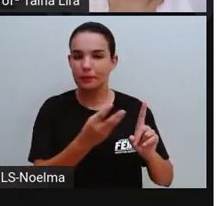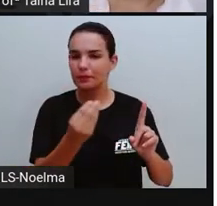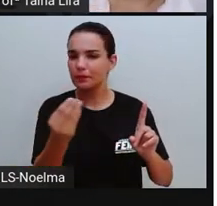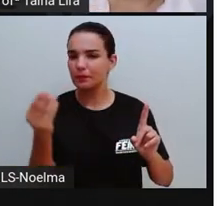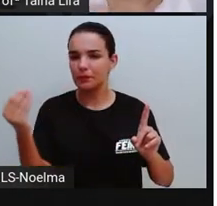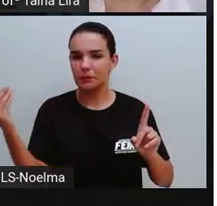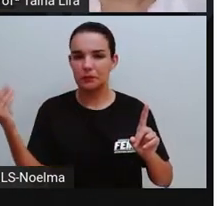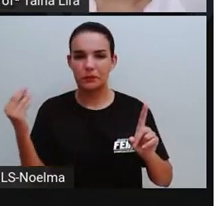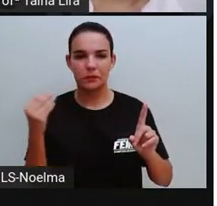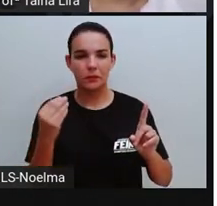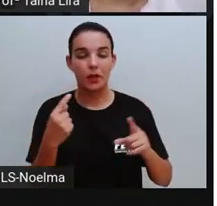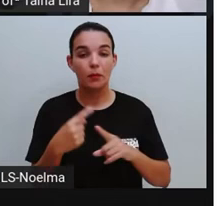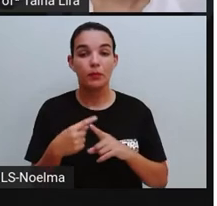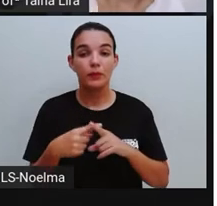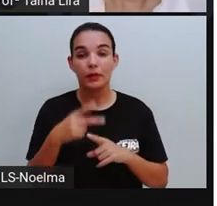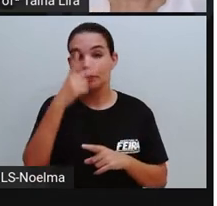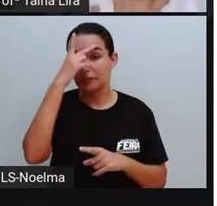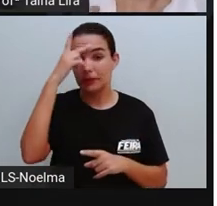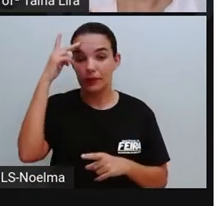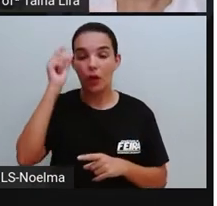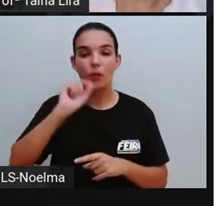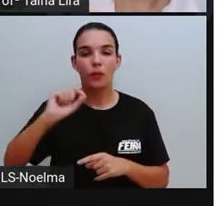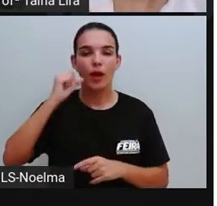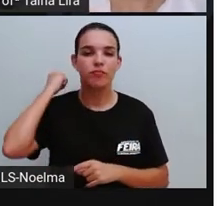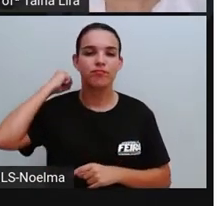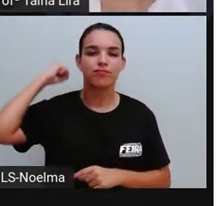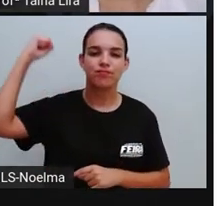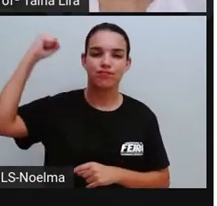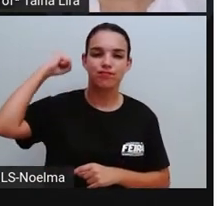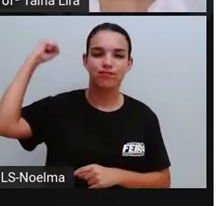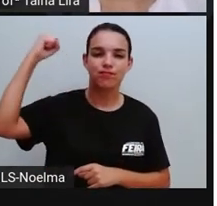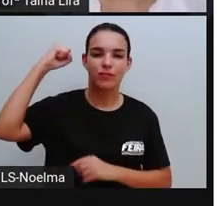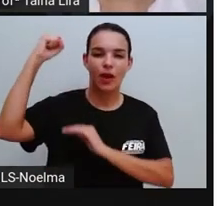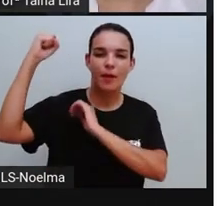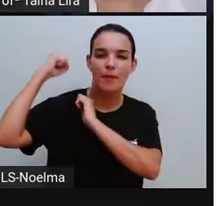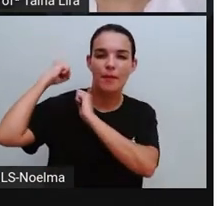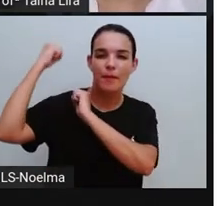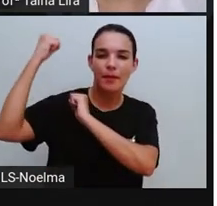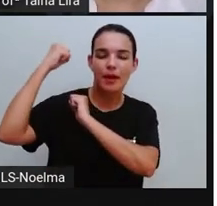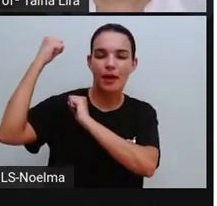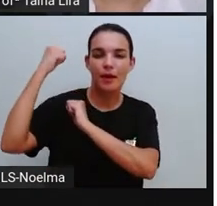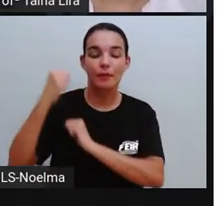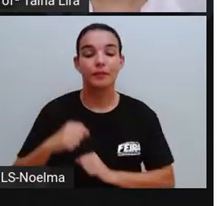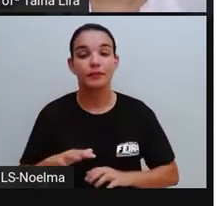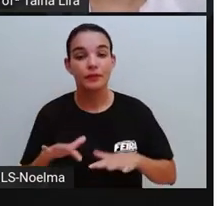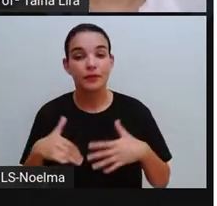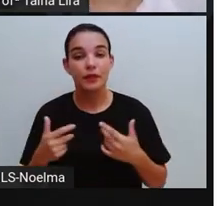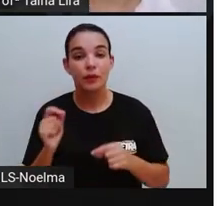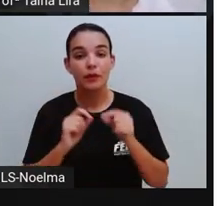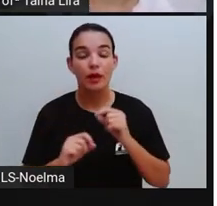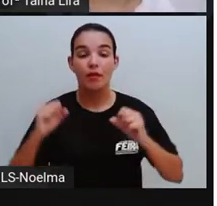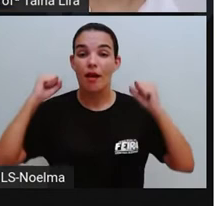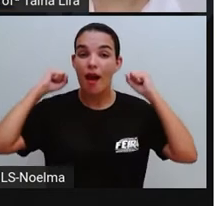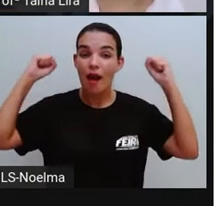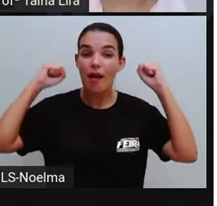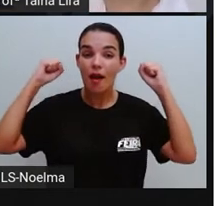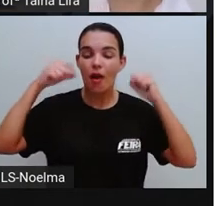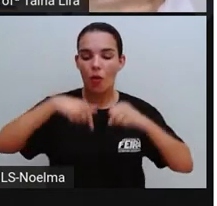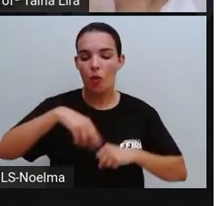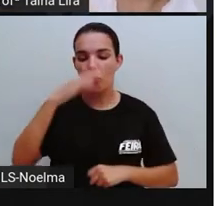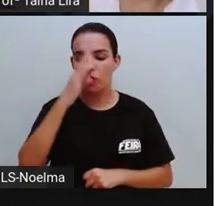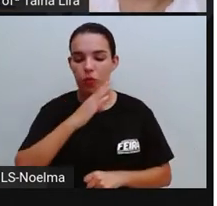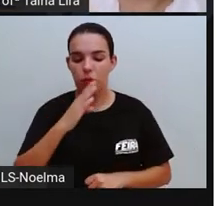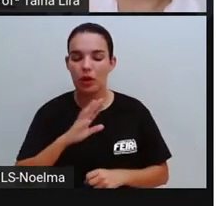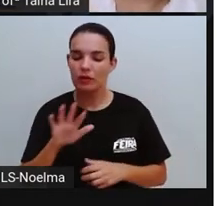ele é um campeão, como que poderia ser um título para o campeão do Brasil? Ayrton Senna